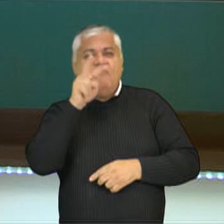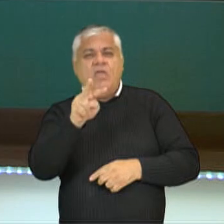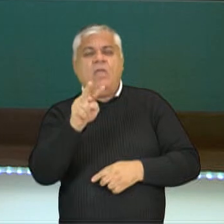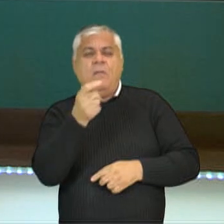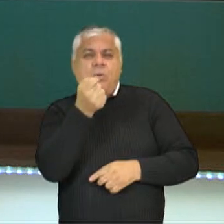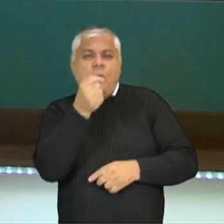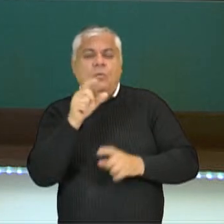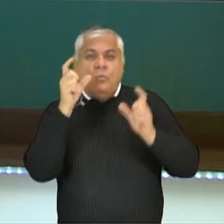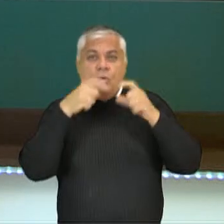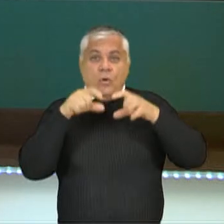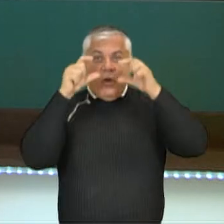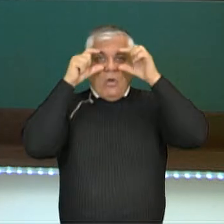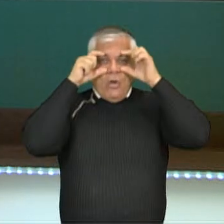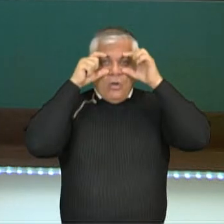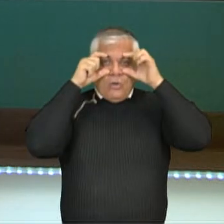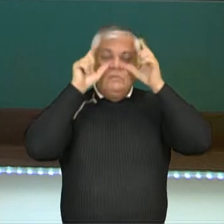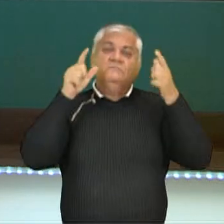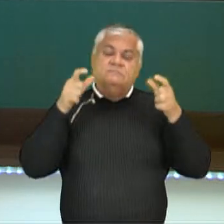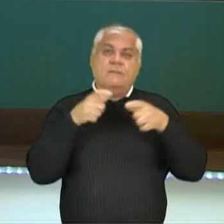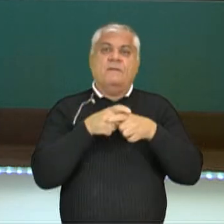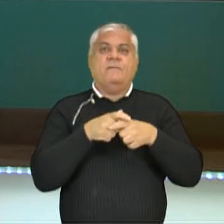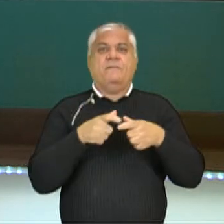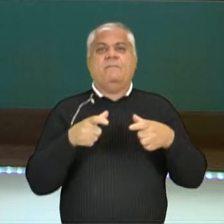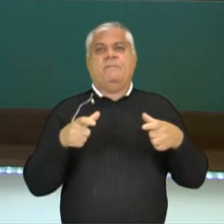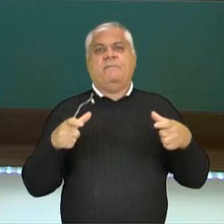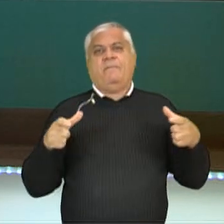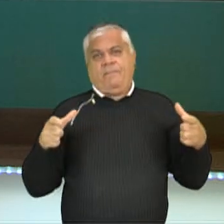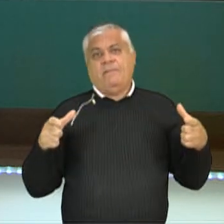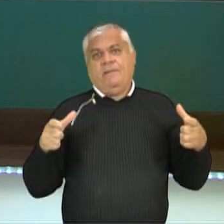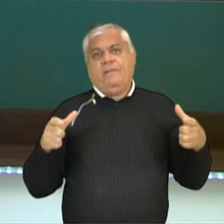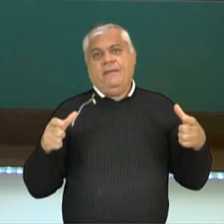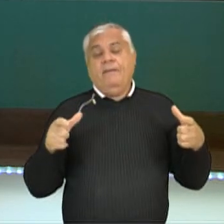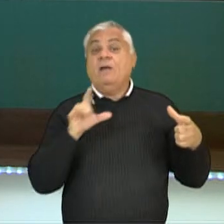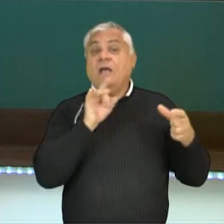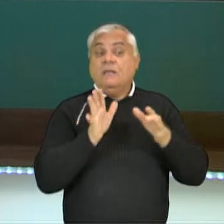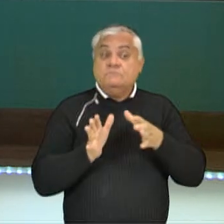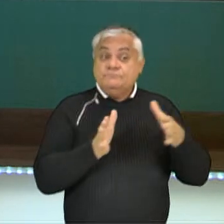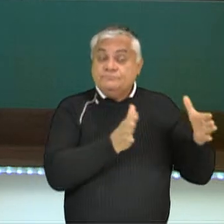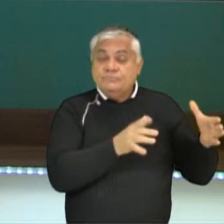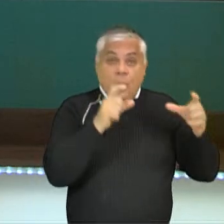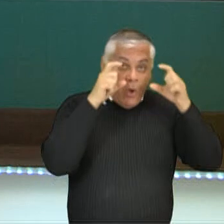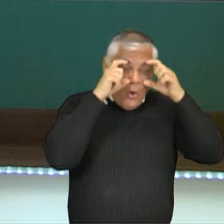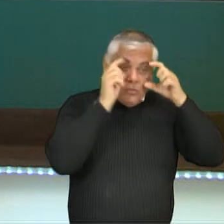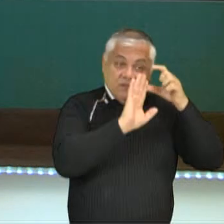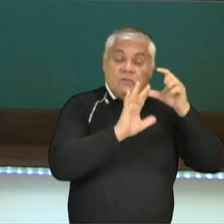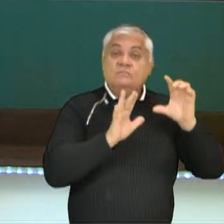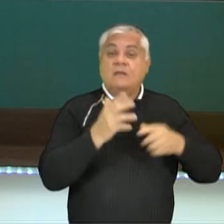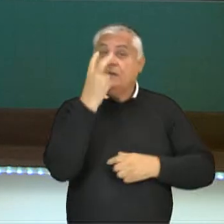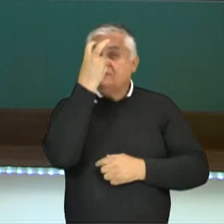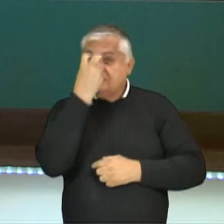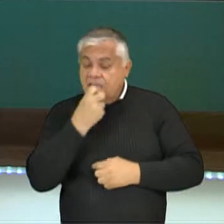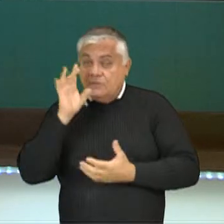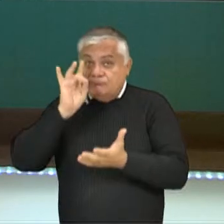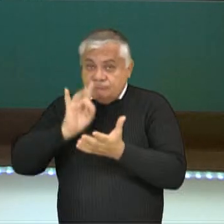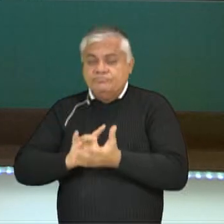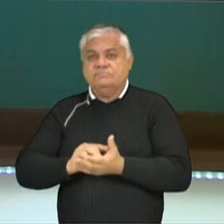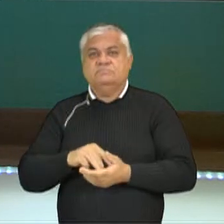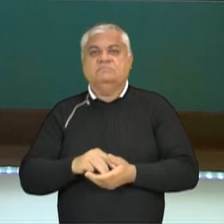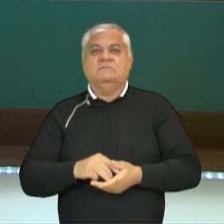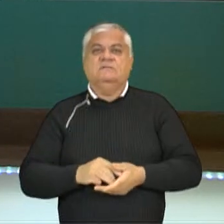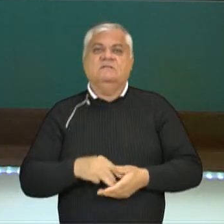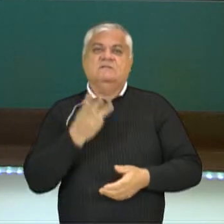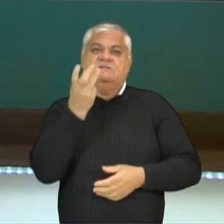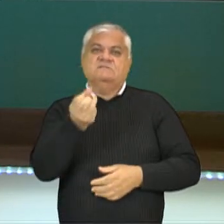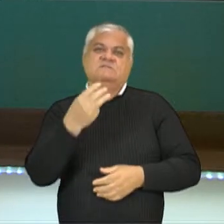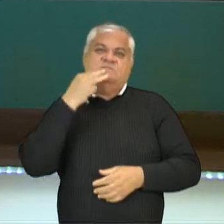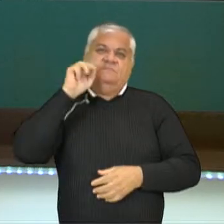colocam óculos. Esse número vai aumentar mais ainda se a gente falar dessas pessoas que utilizam óculos para conseguir enxergar 100%.